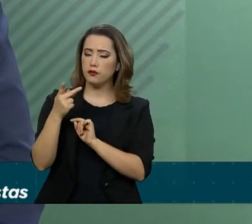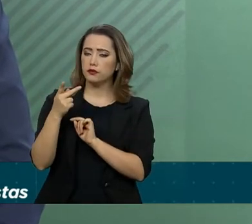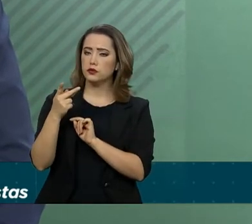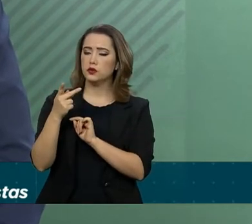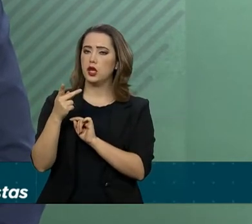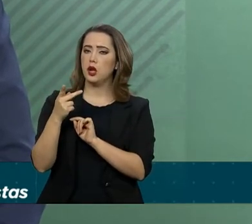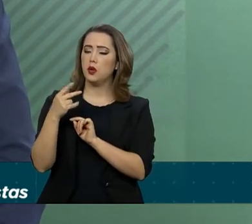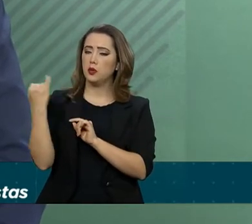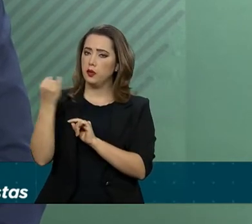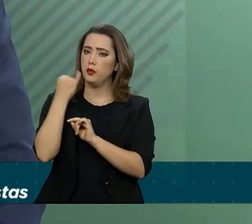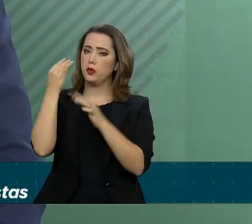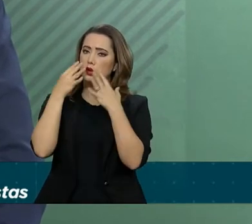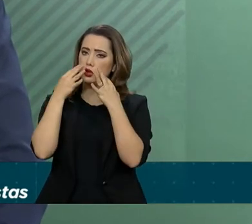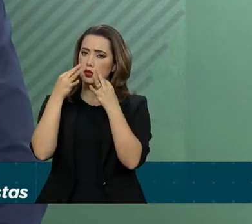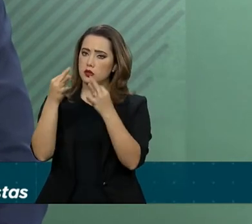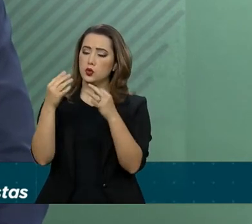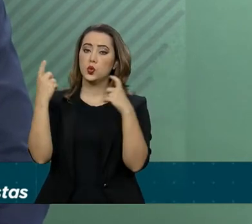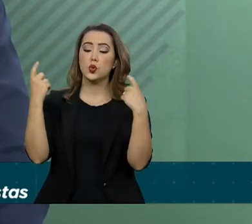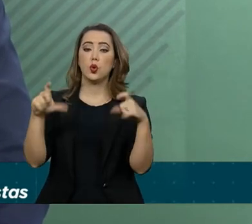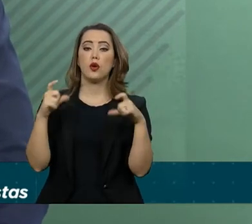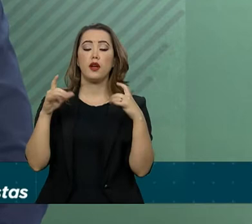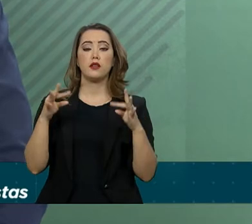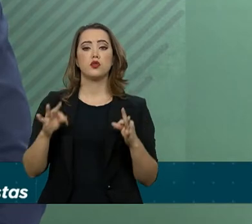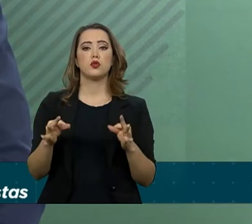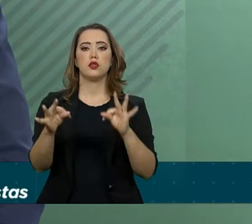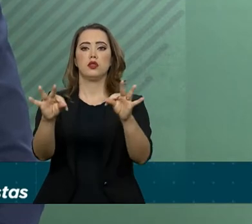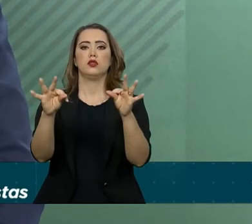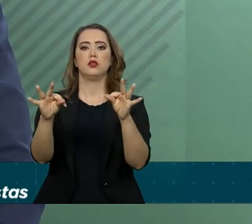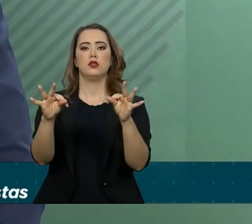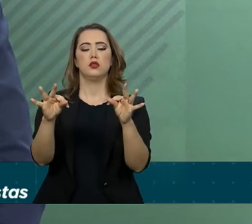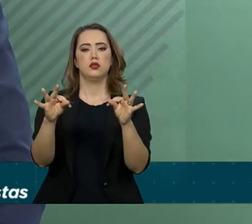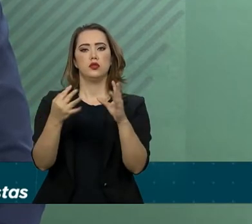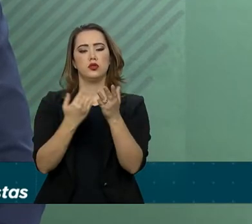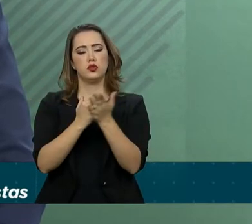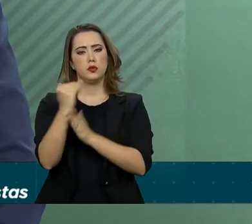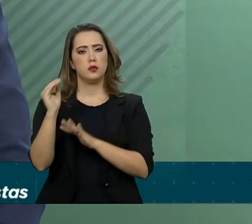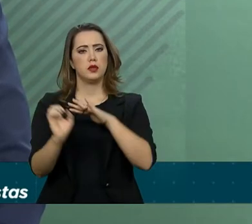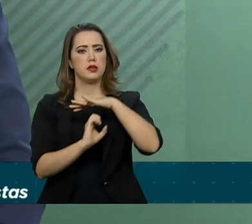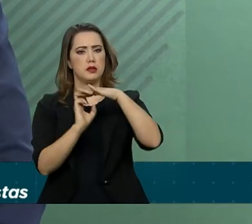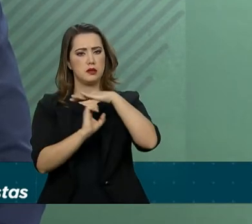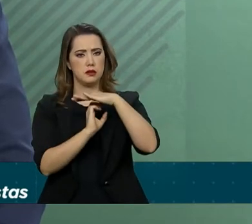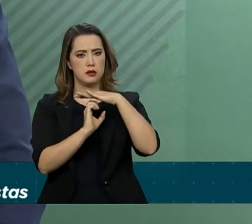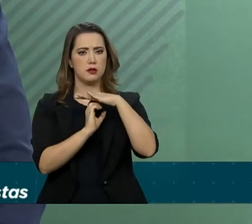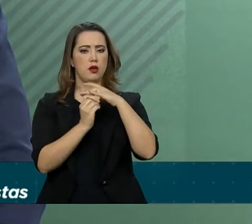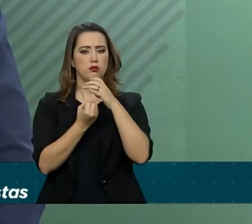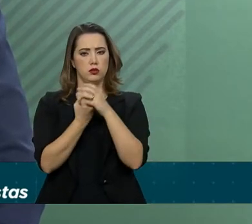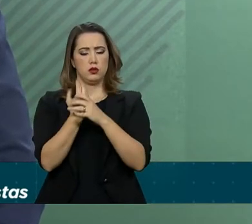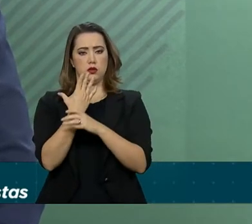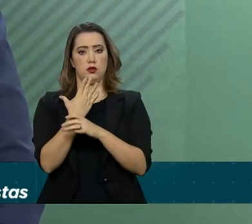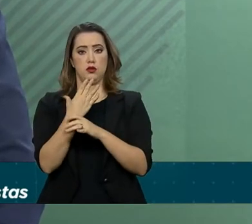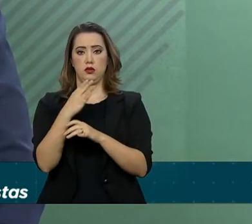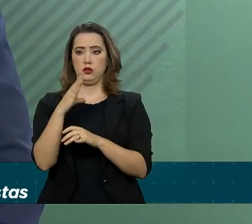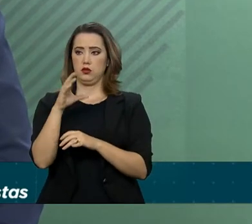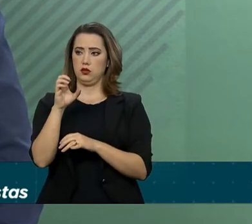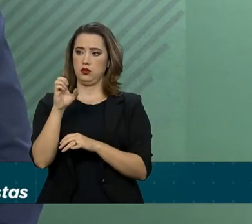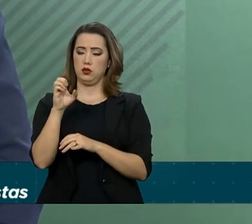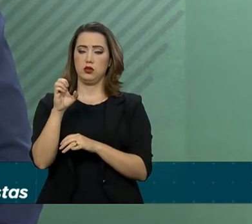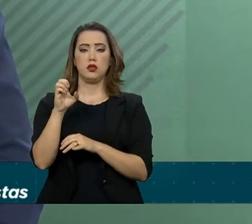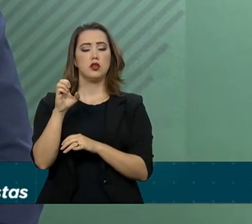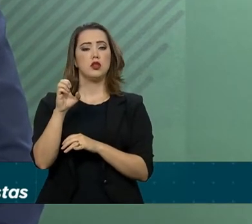implantação dos parques tecnológicos de startups de Seul e de New Songdo.